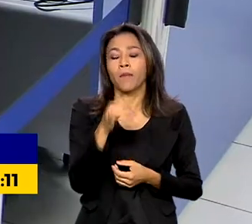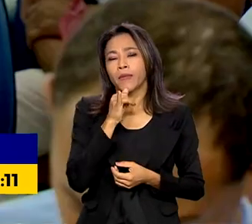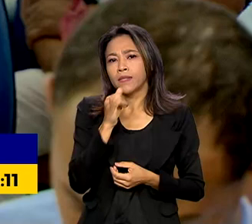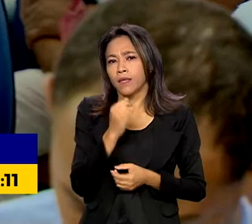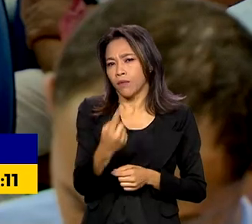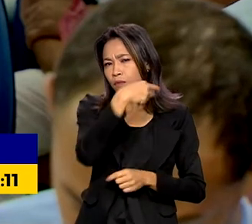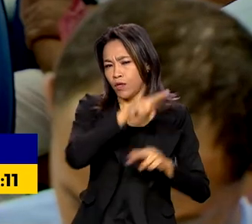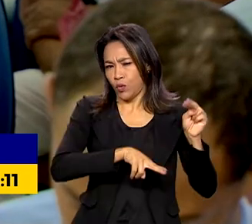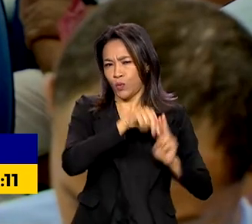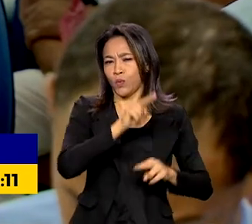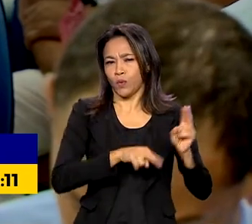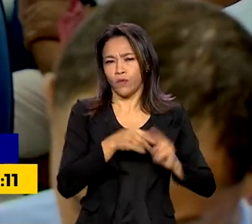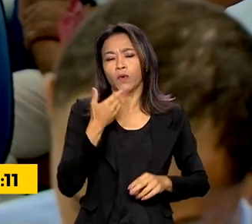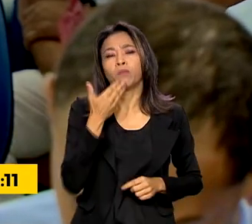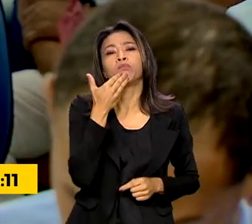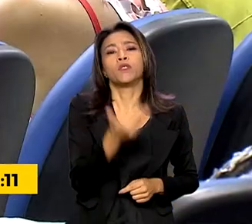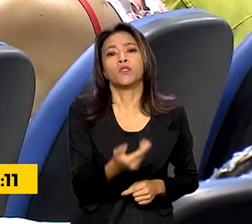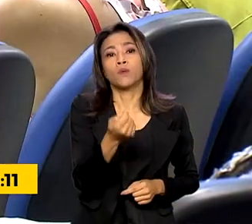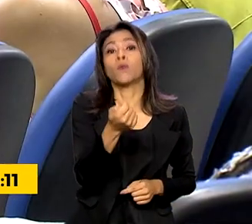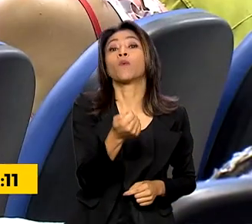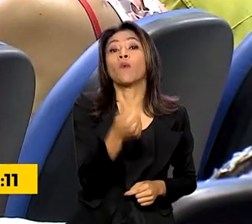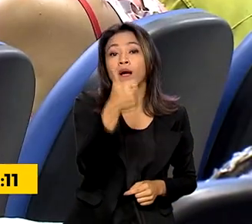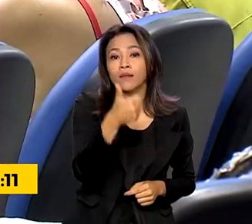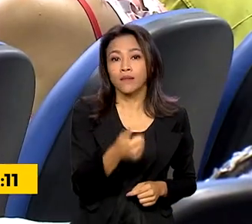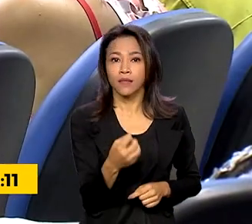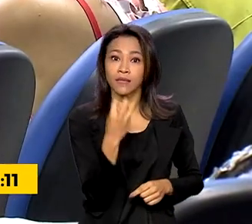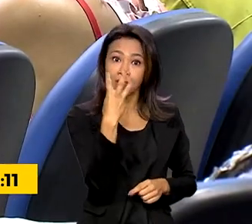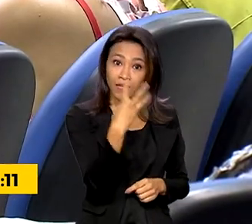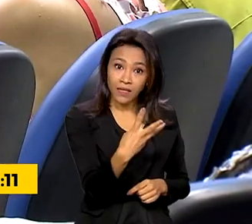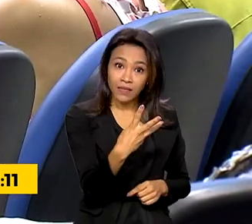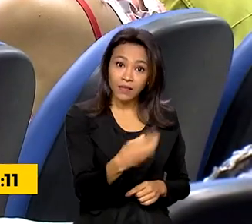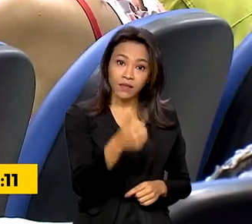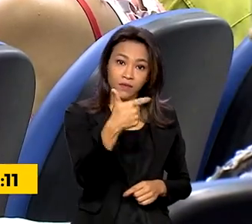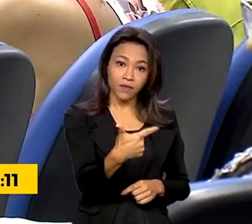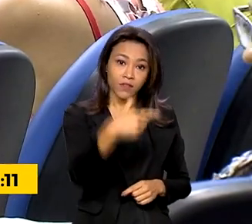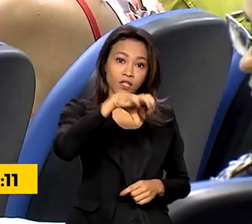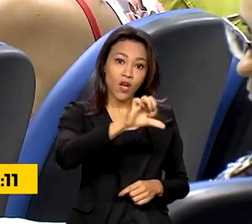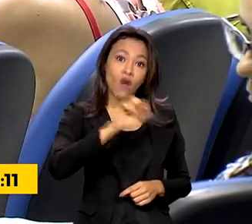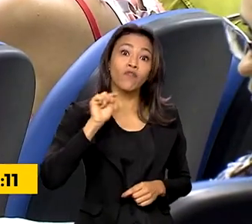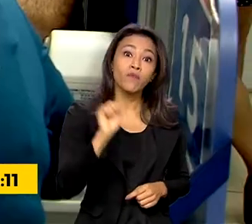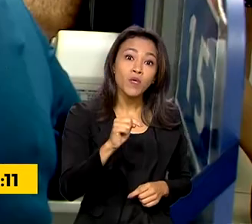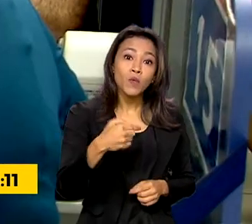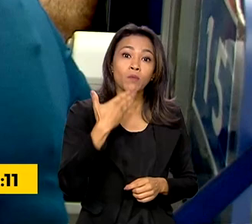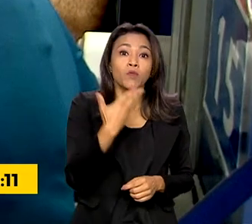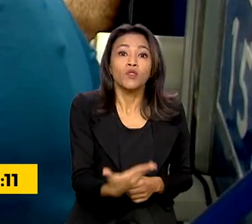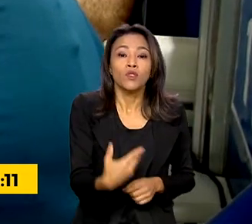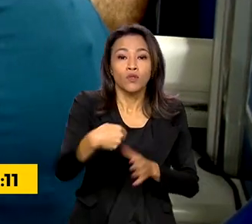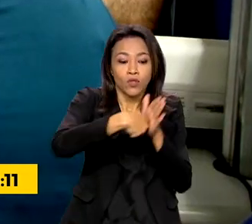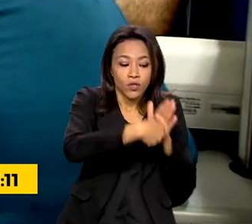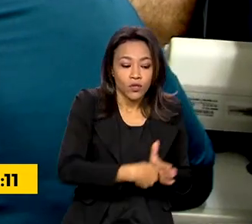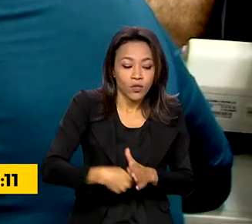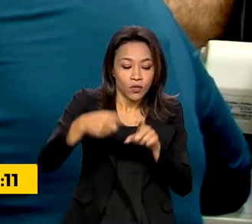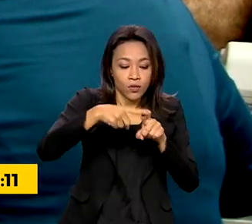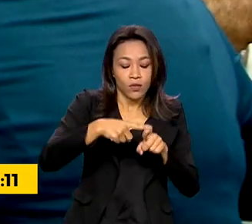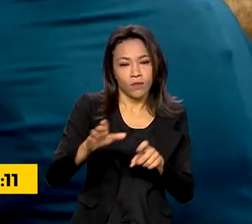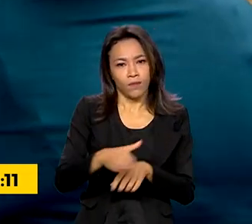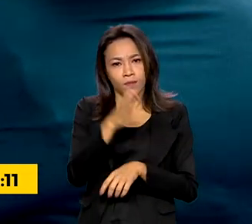exemplo, foram solicitadas quase 329 mil perícias médicas e mais de